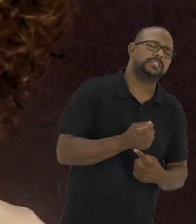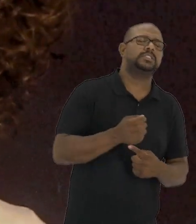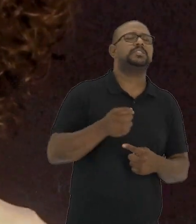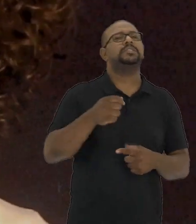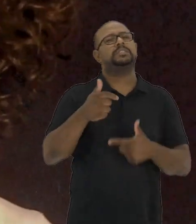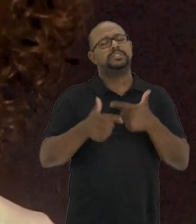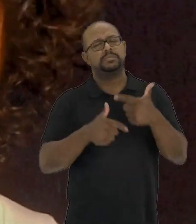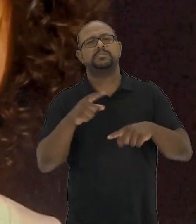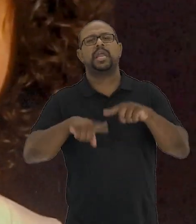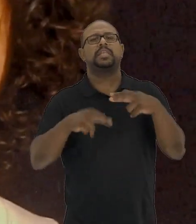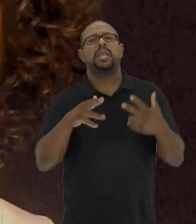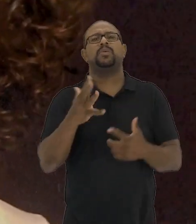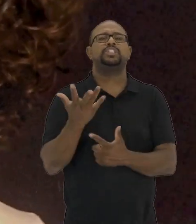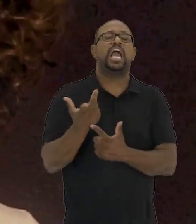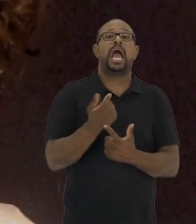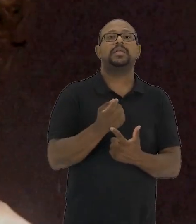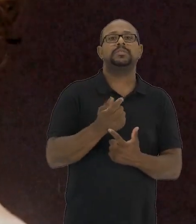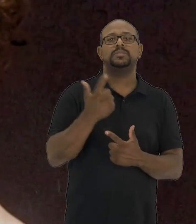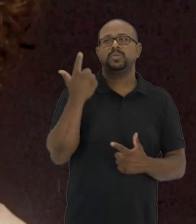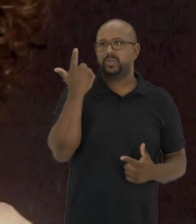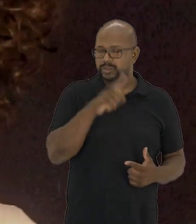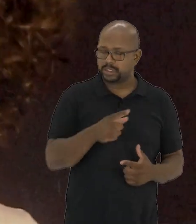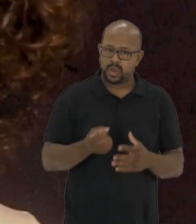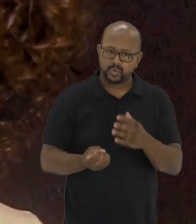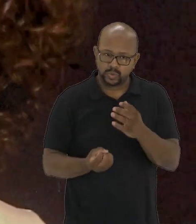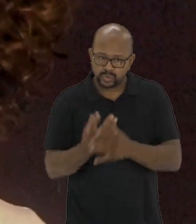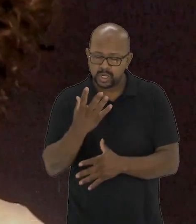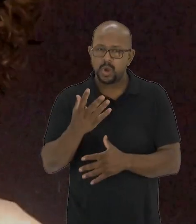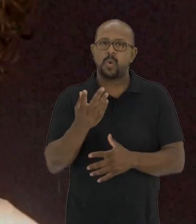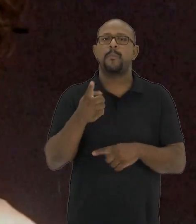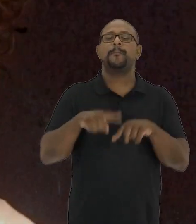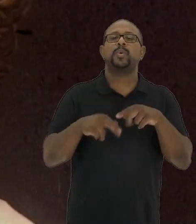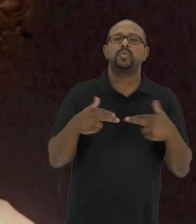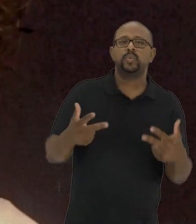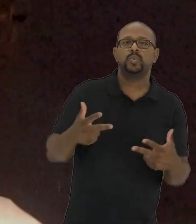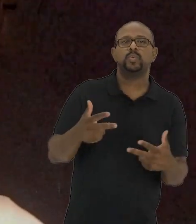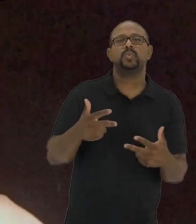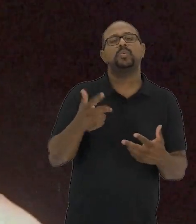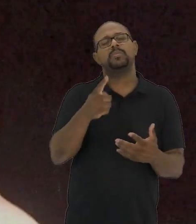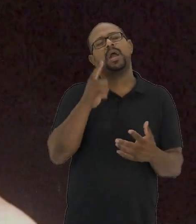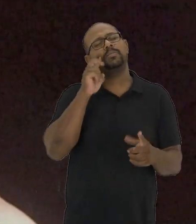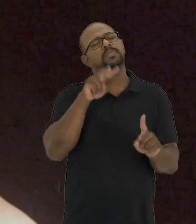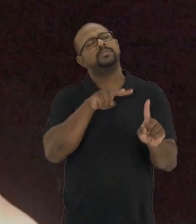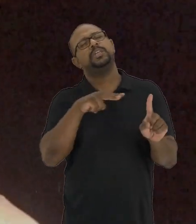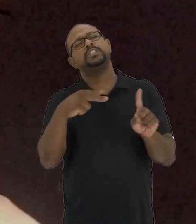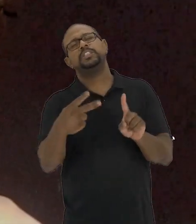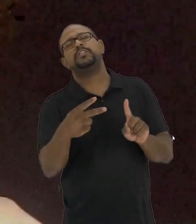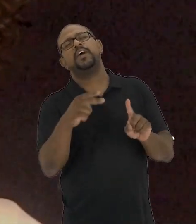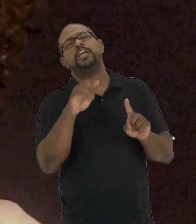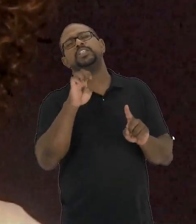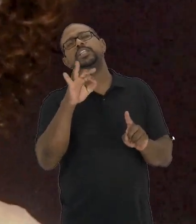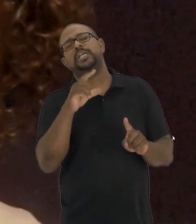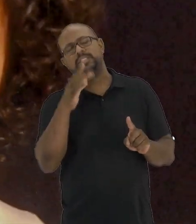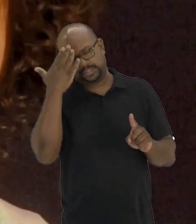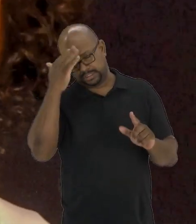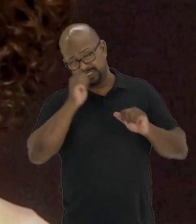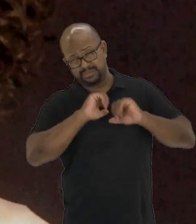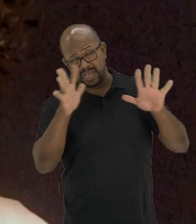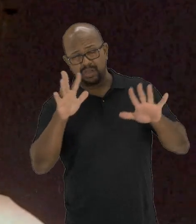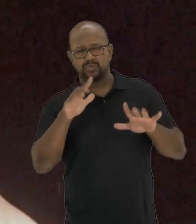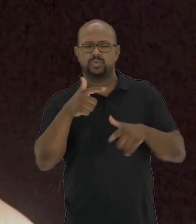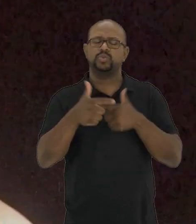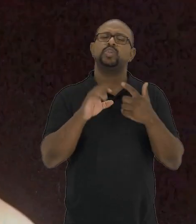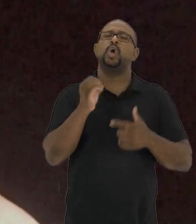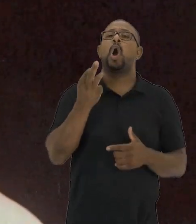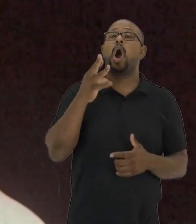do lugar artístico, através da obra de arte, consigamos construir um produto, uma perspectiva estética de entendimento